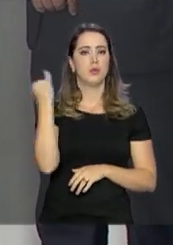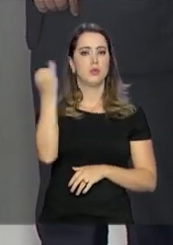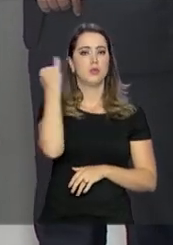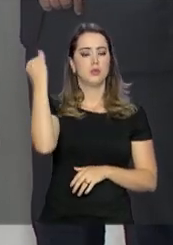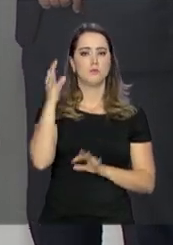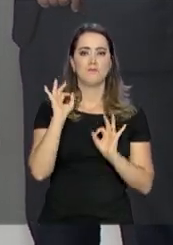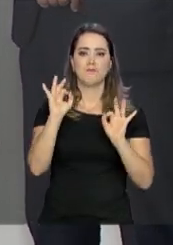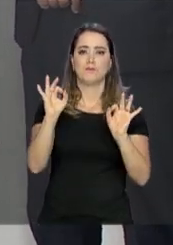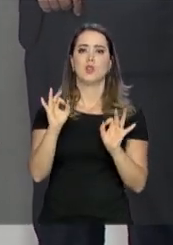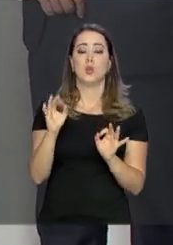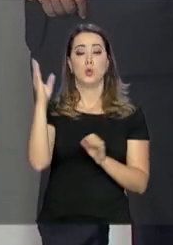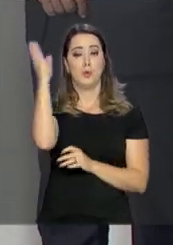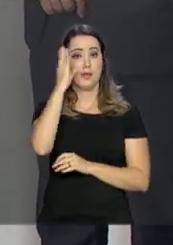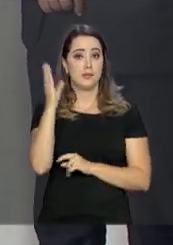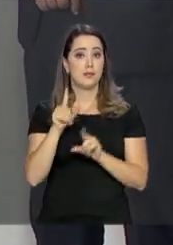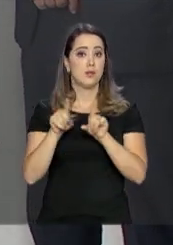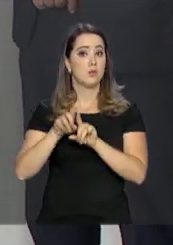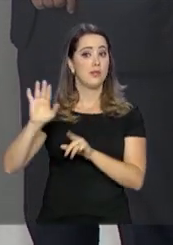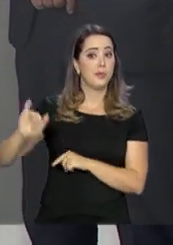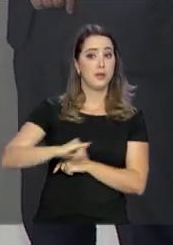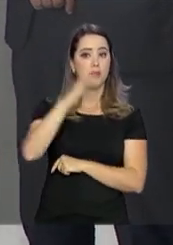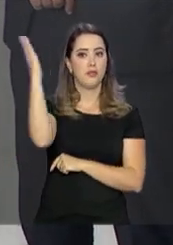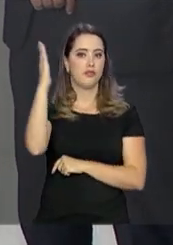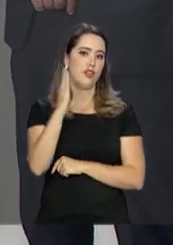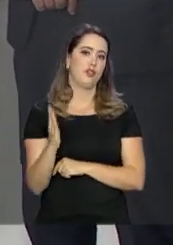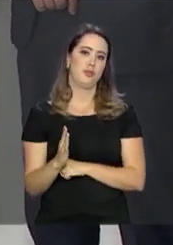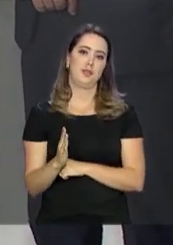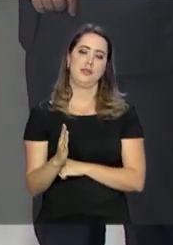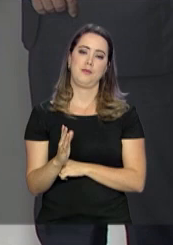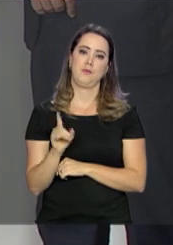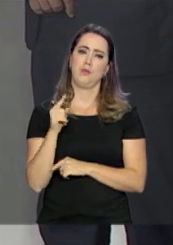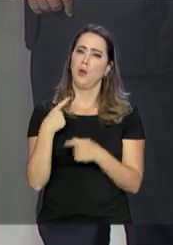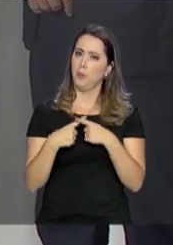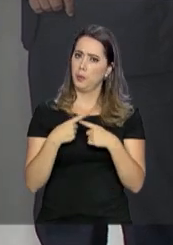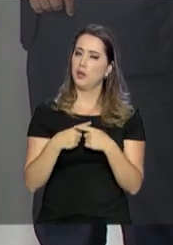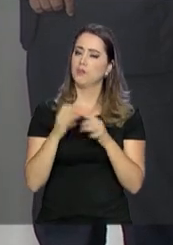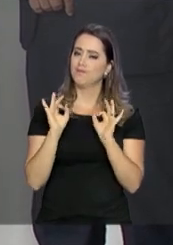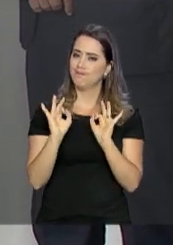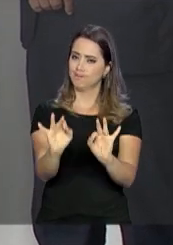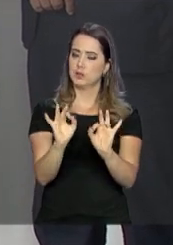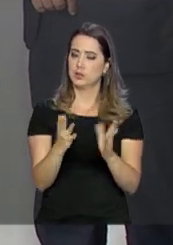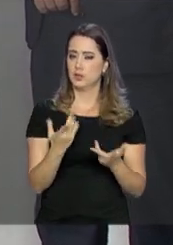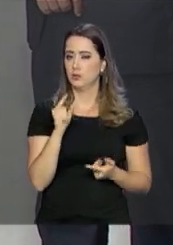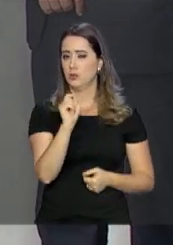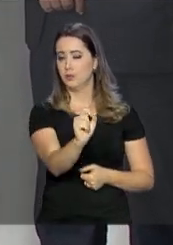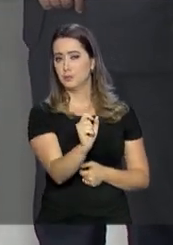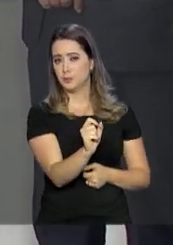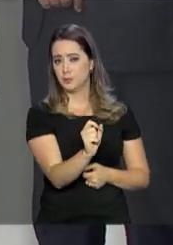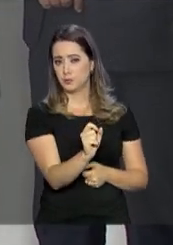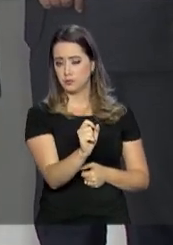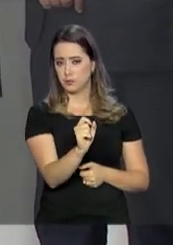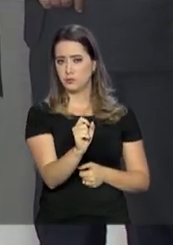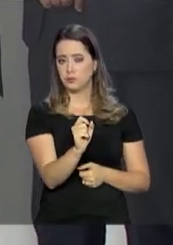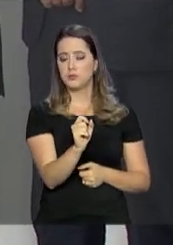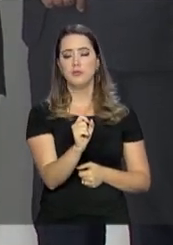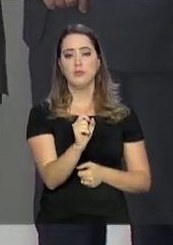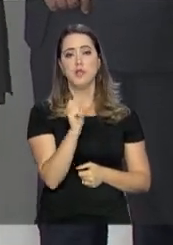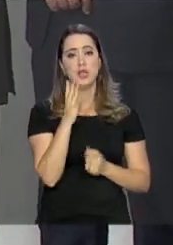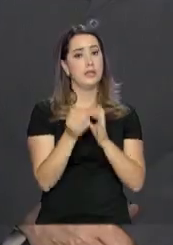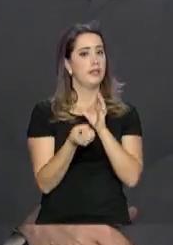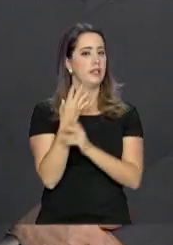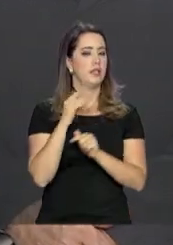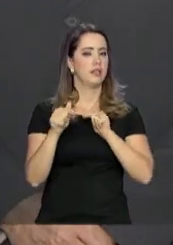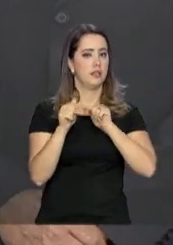extraordinária no mercado nacional e no mercado internacional. E seguramente, como disseram Megali e o Gandini, isto vai gerar